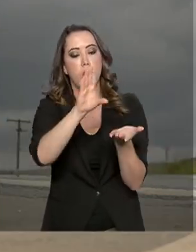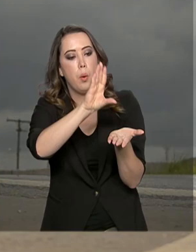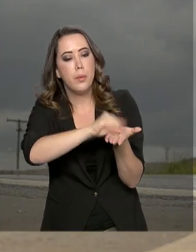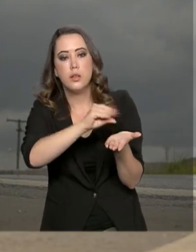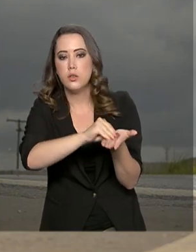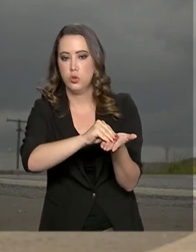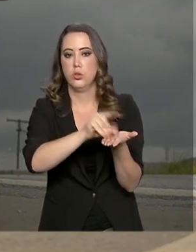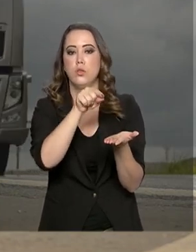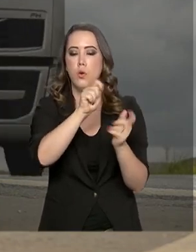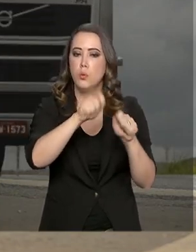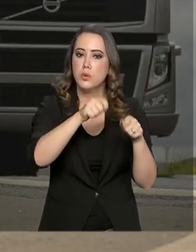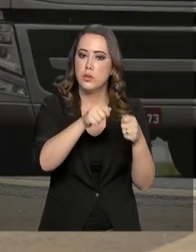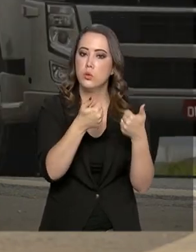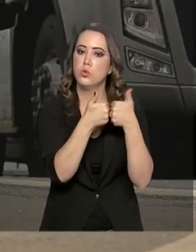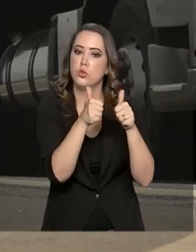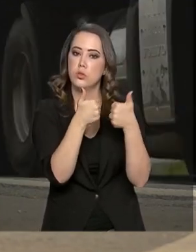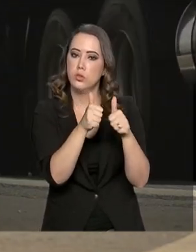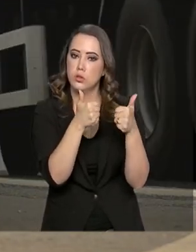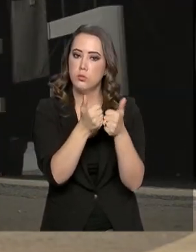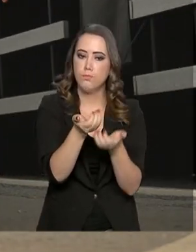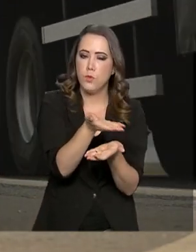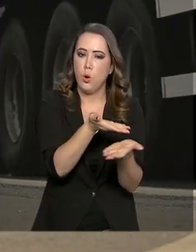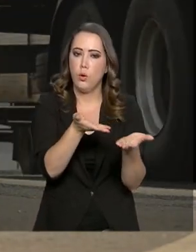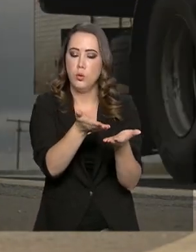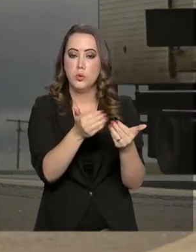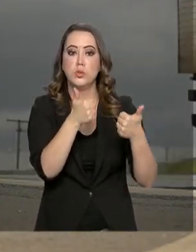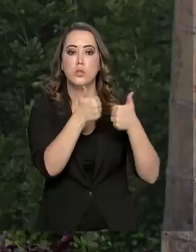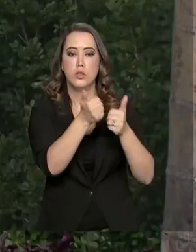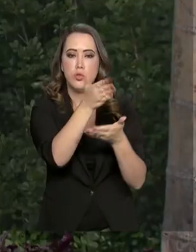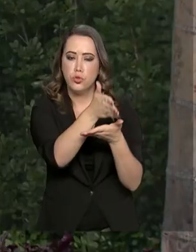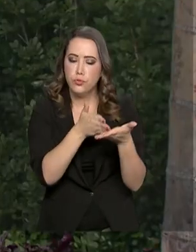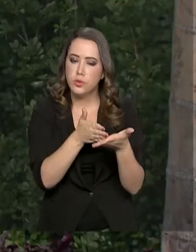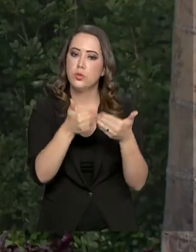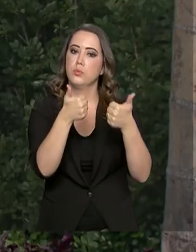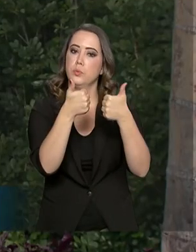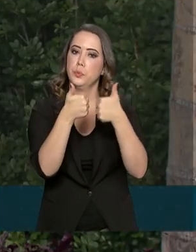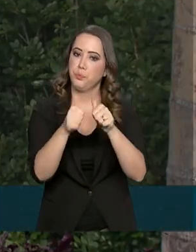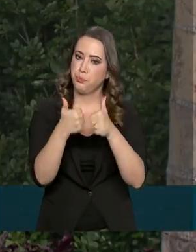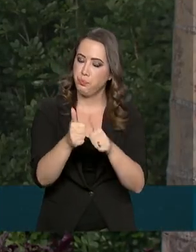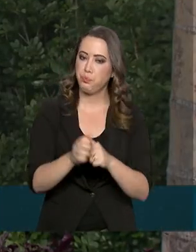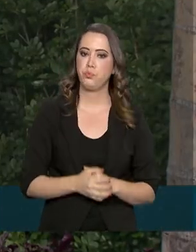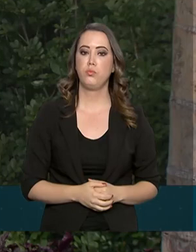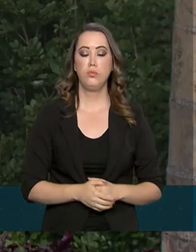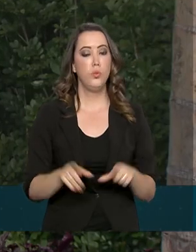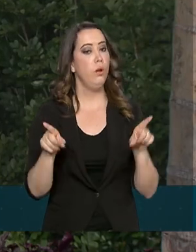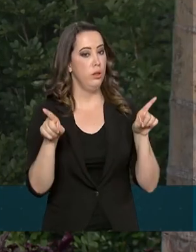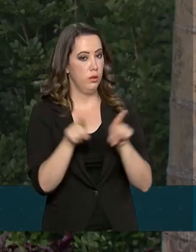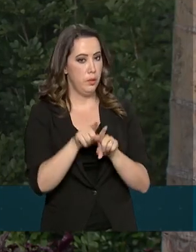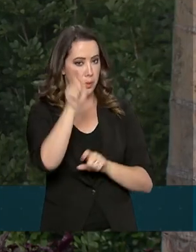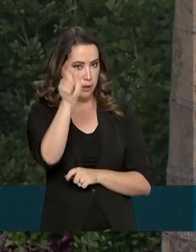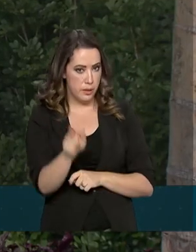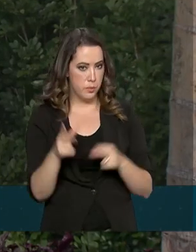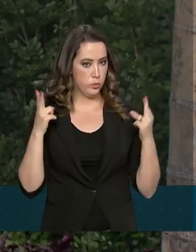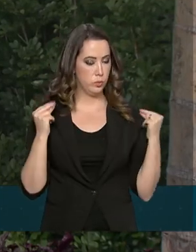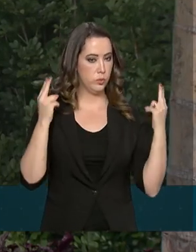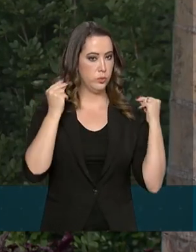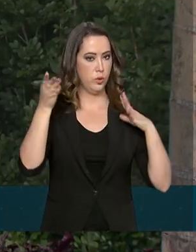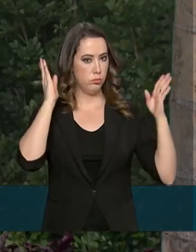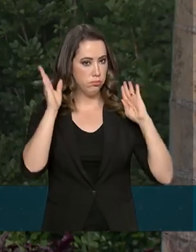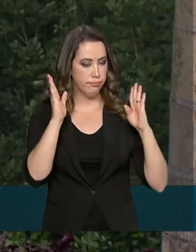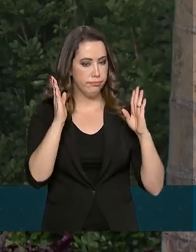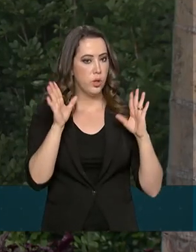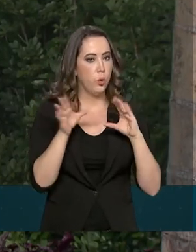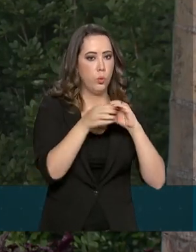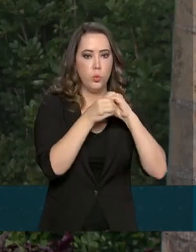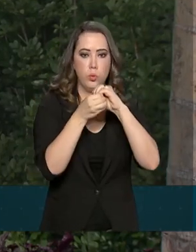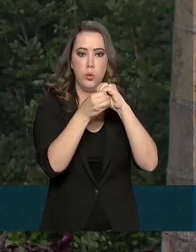opções de transporte de cargas e compartilhamento de fretes. E não é só isso. Os motoristas cooperados vão ganhar pontos de